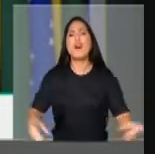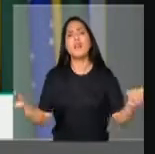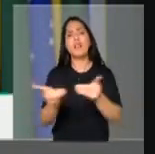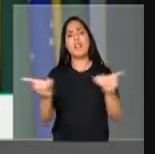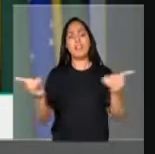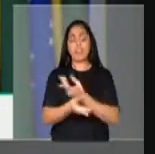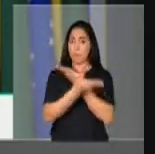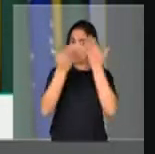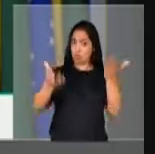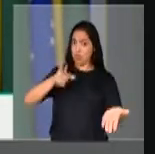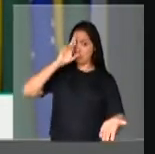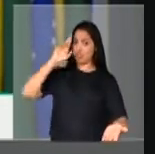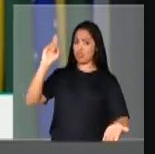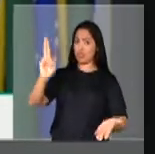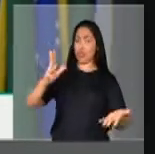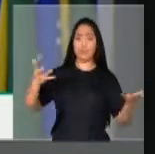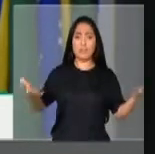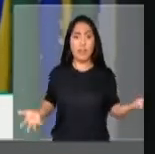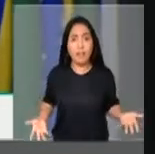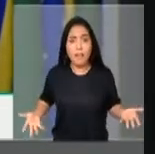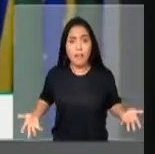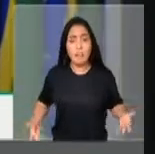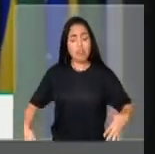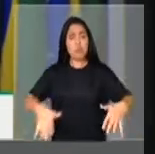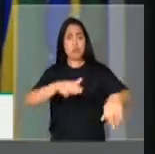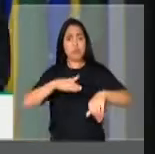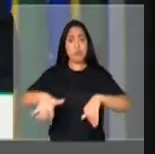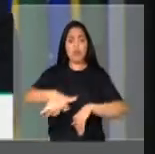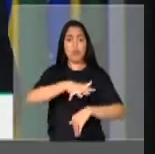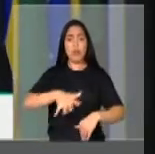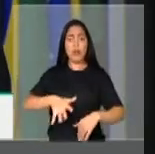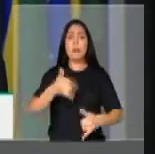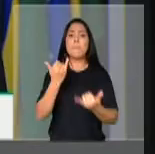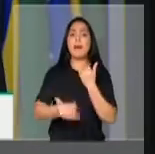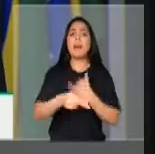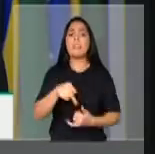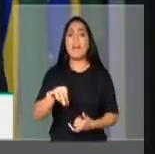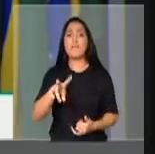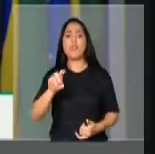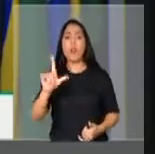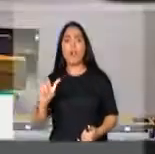tá vivendo em Neverland, terra do nunca. Beijo no coração. Beijo no coração. Beijo